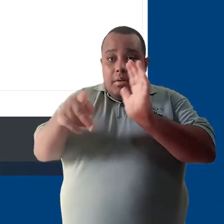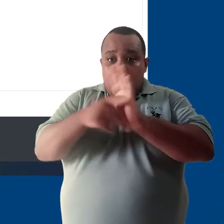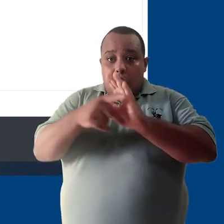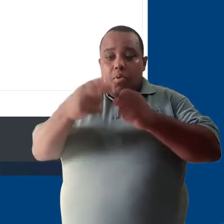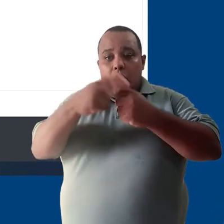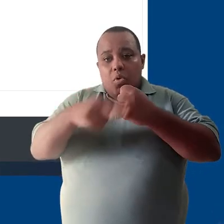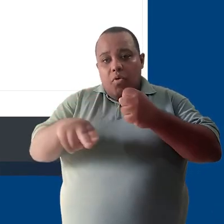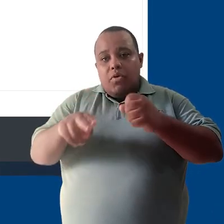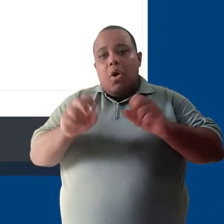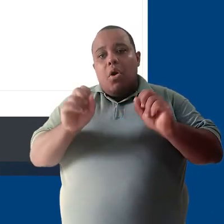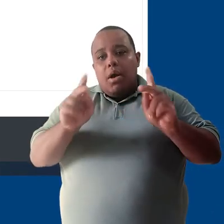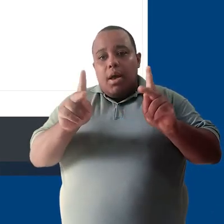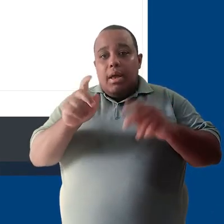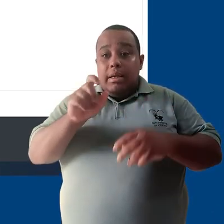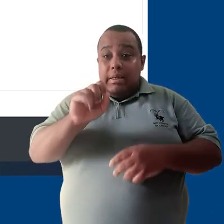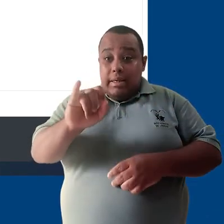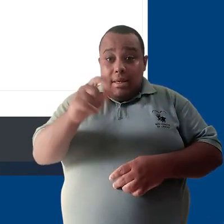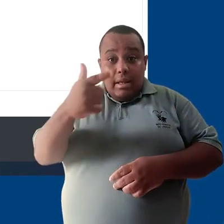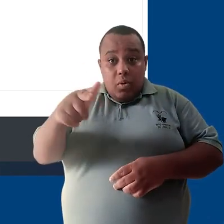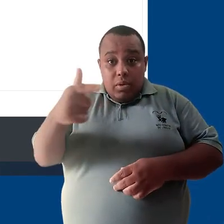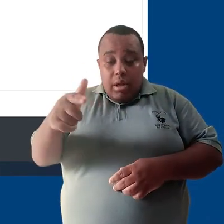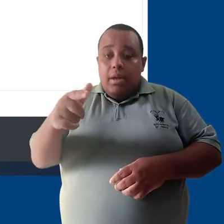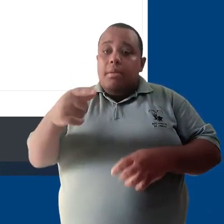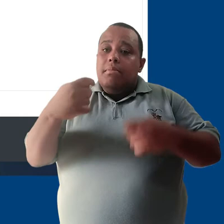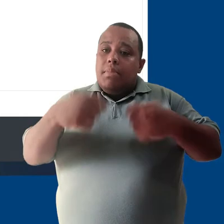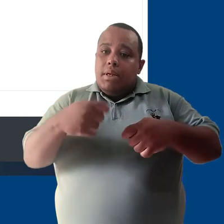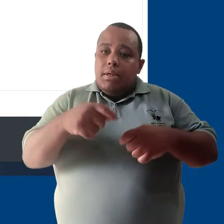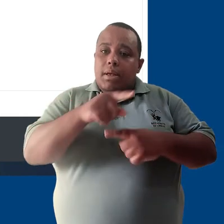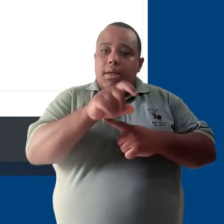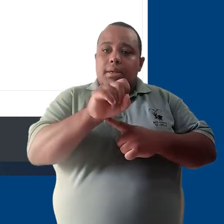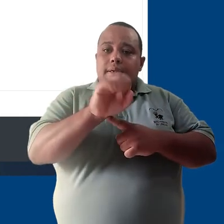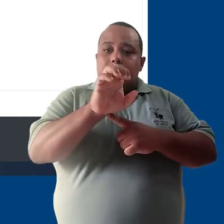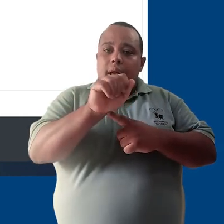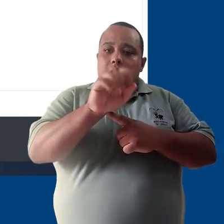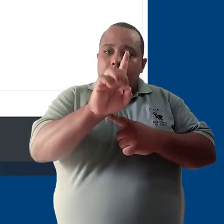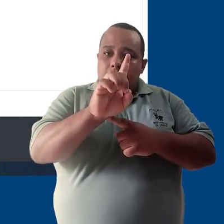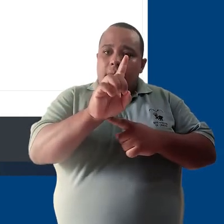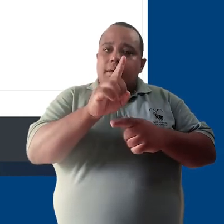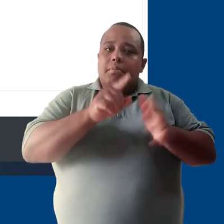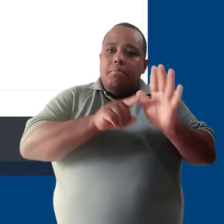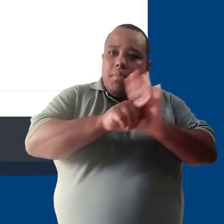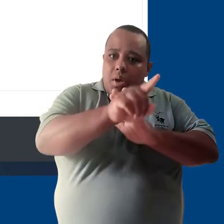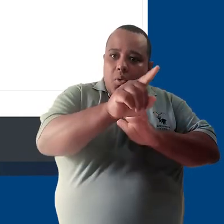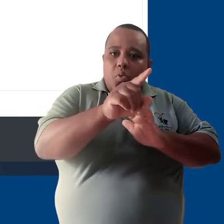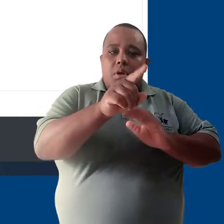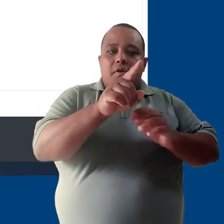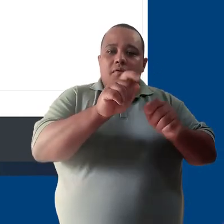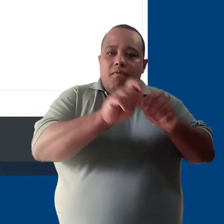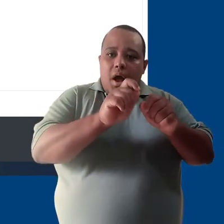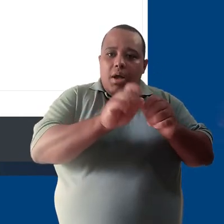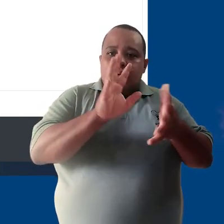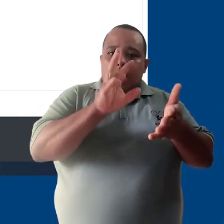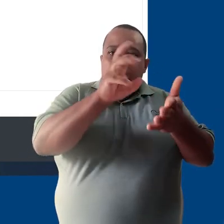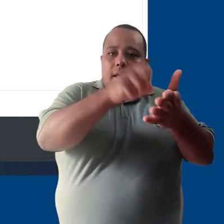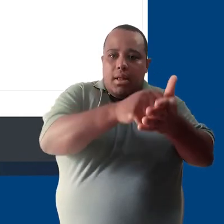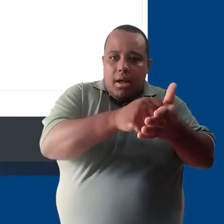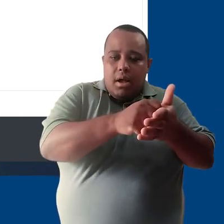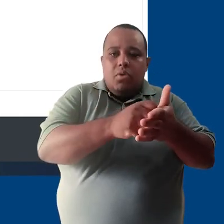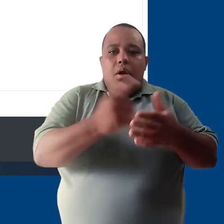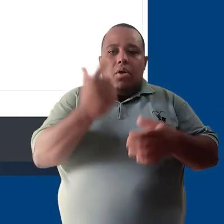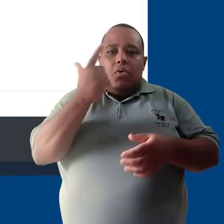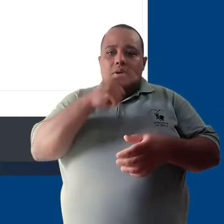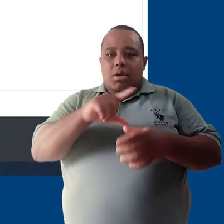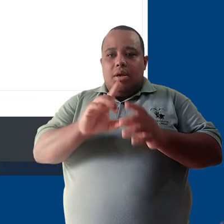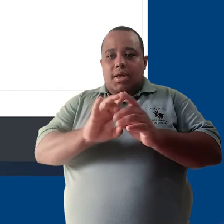a secretaria acadêmica deve ser consultada para que o cadastro no XCAD seja efetuado. Agora, vamos